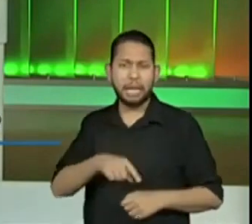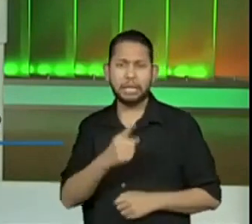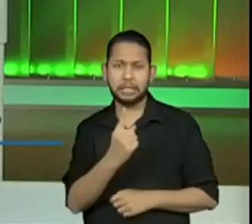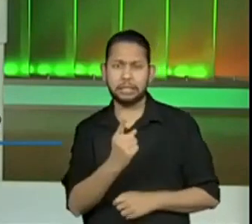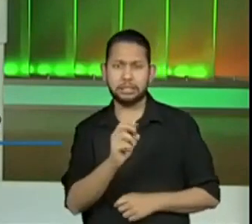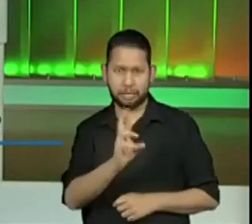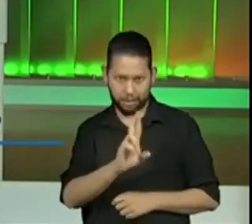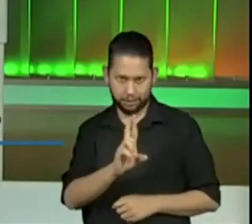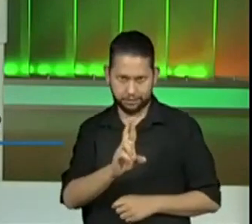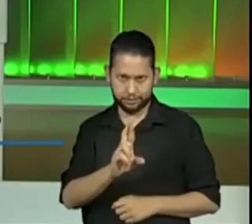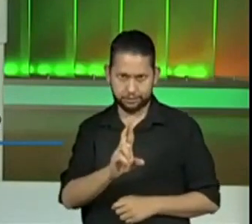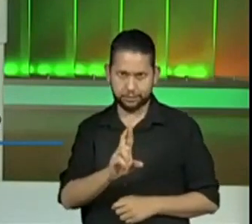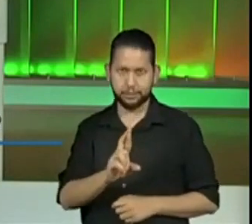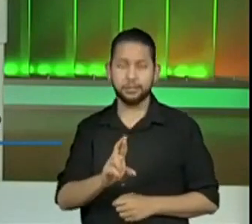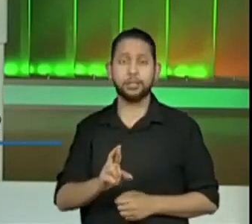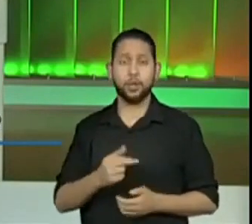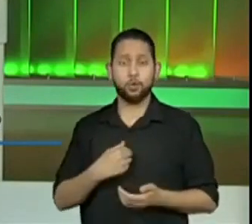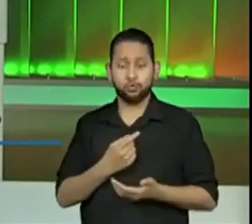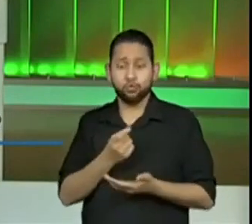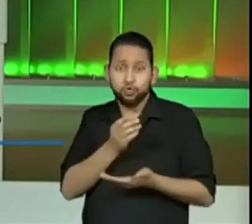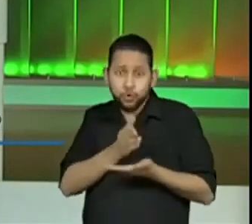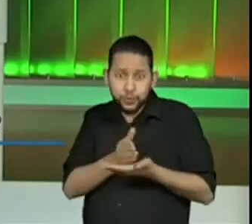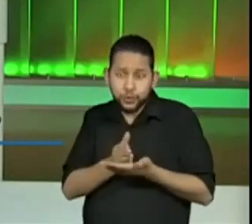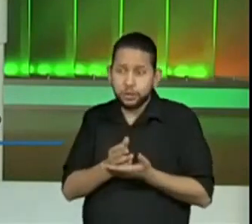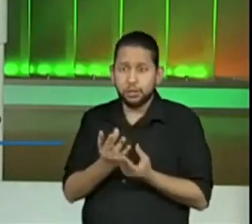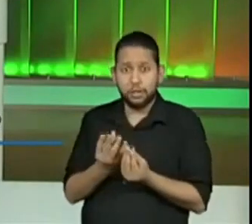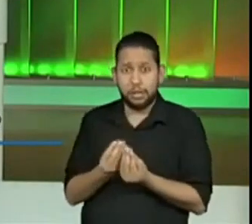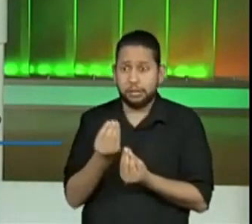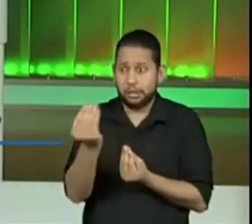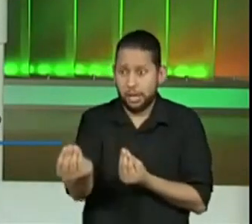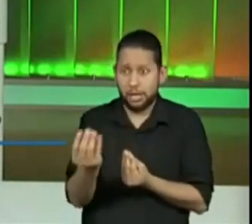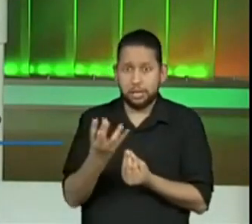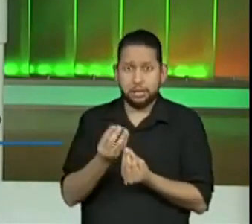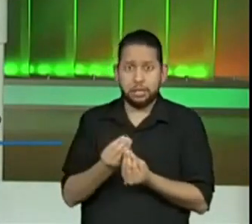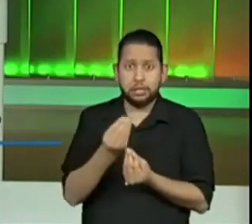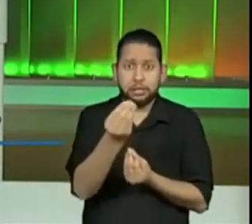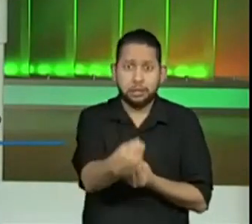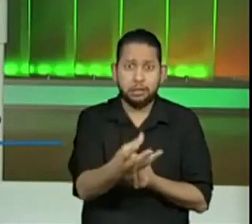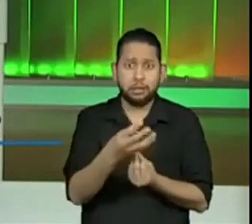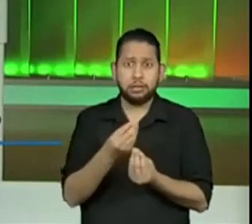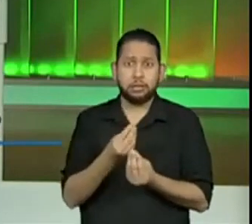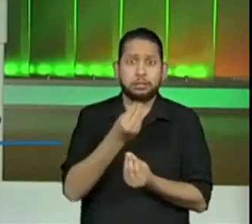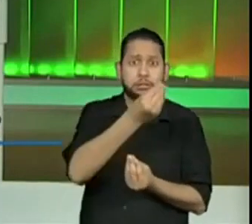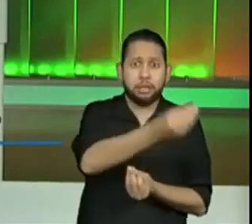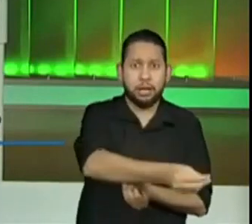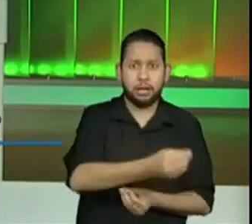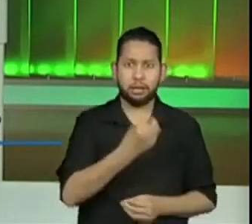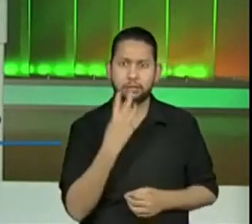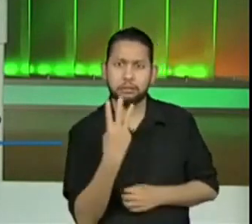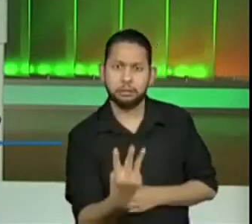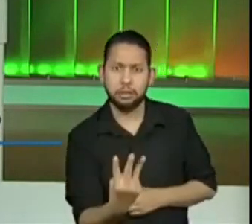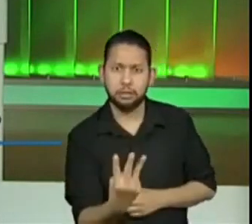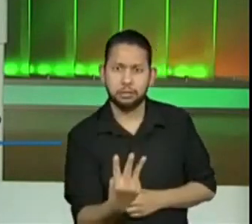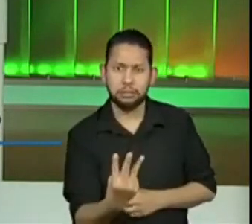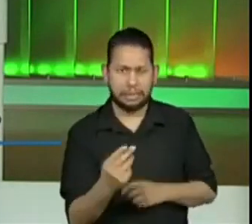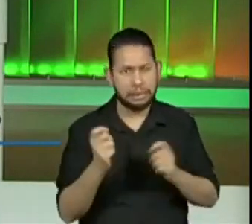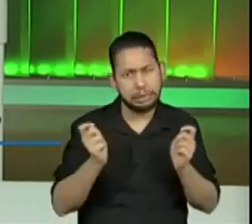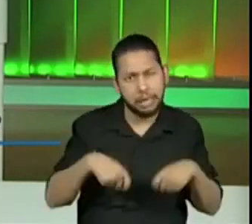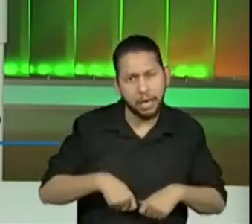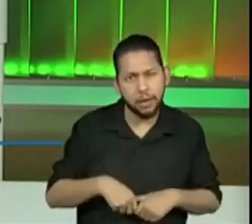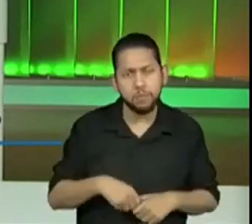os mesmos 15 reais, em três. Eu consigo fazer isso? E se sim, quanto é que vai dar?